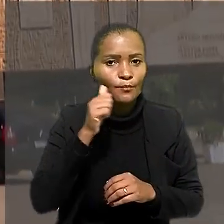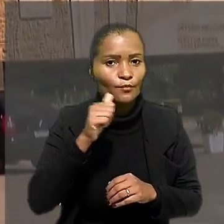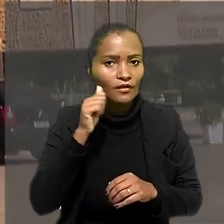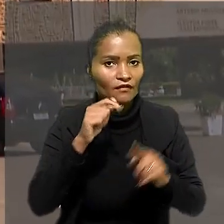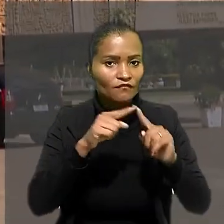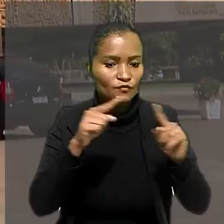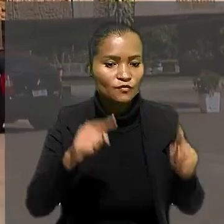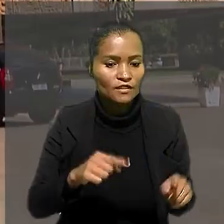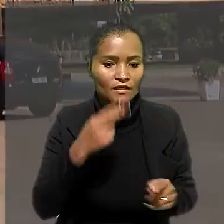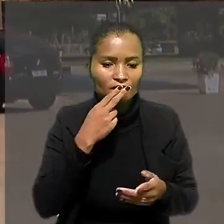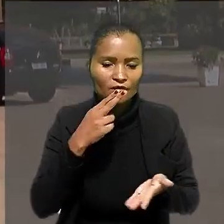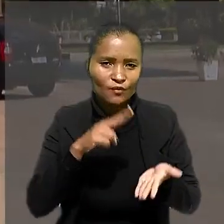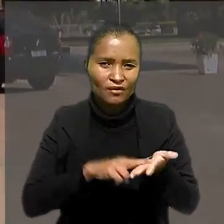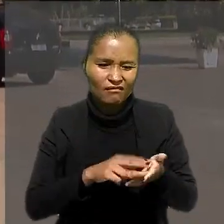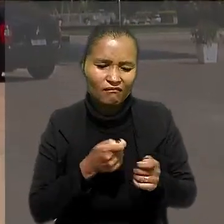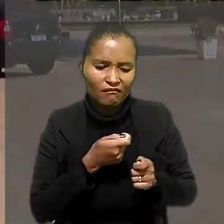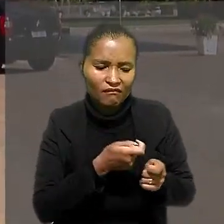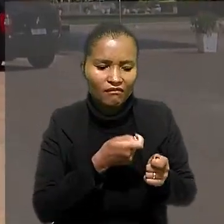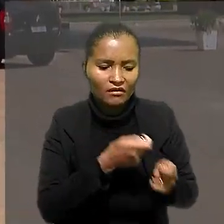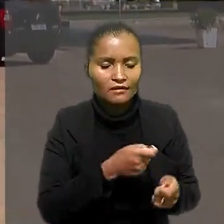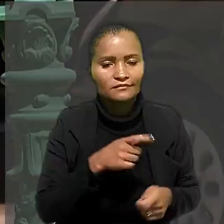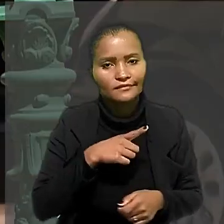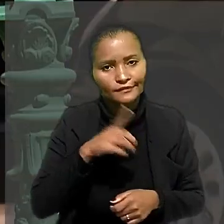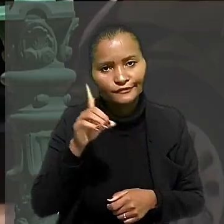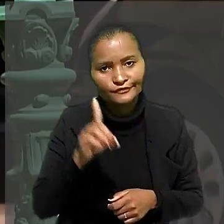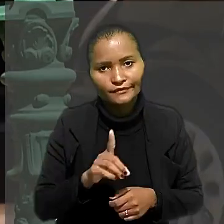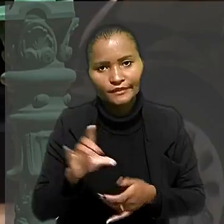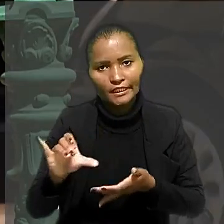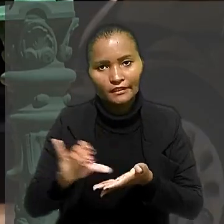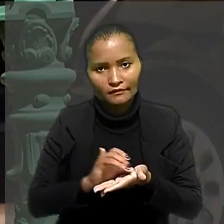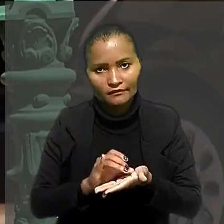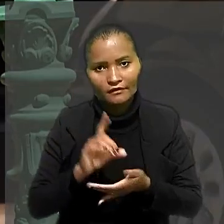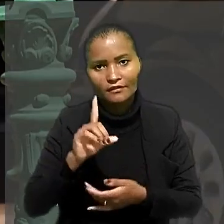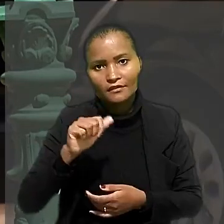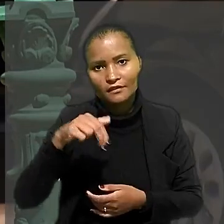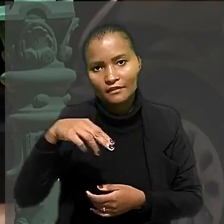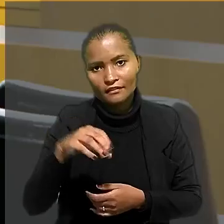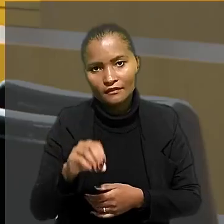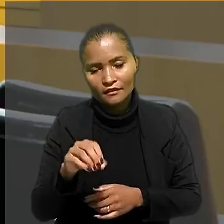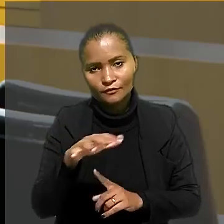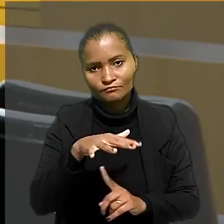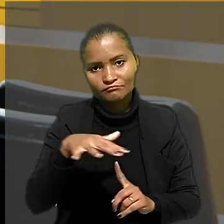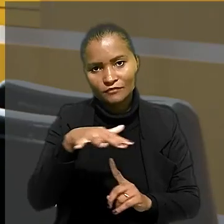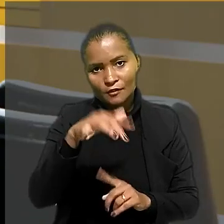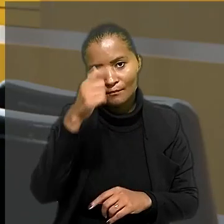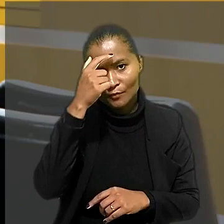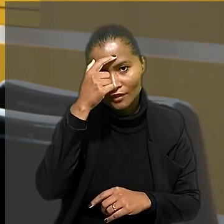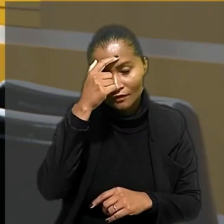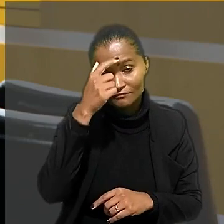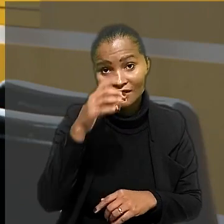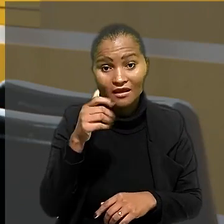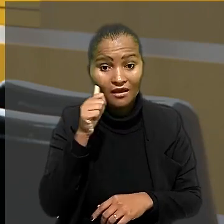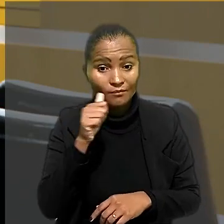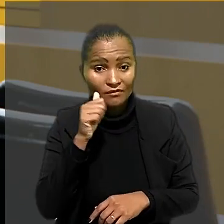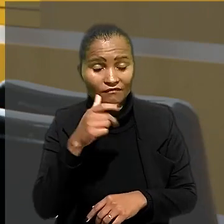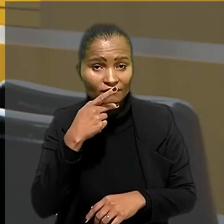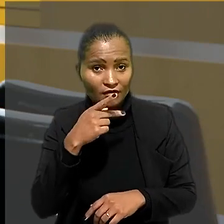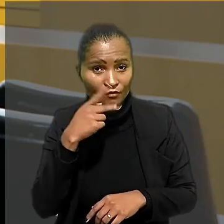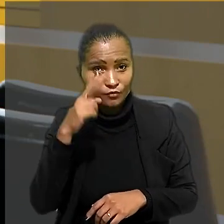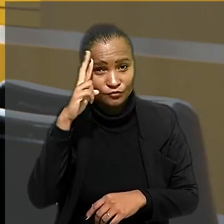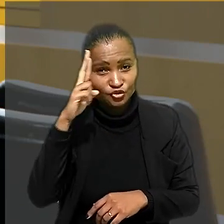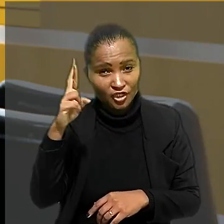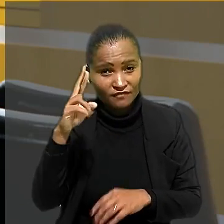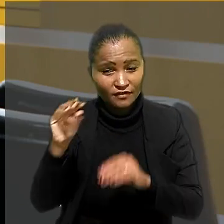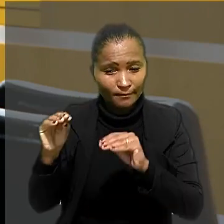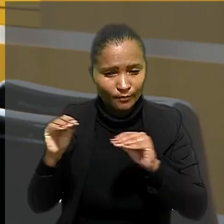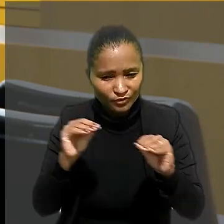Empregada dos Correios, vítima de perseguição, obtém direito à indenização por dano moral. Segundo a profissional, gestor da unidade